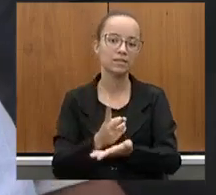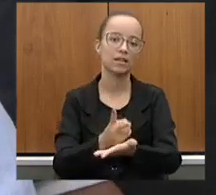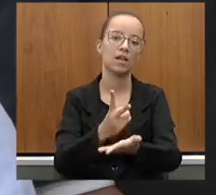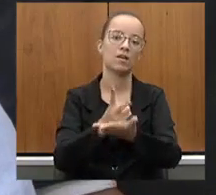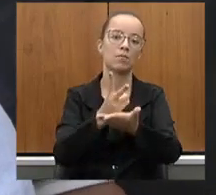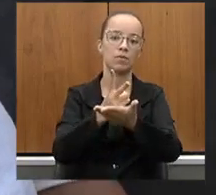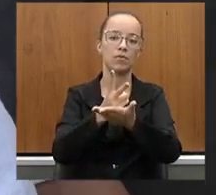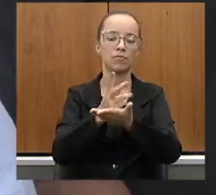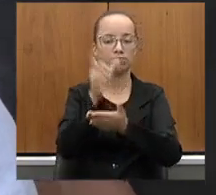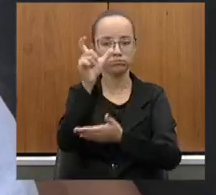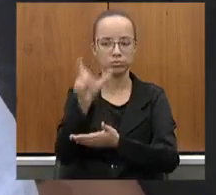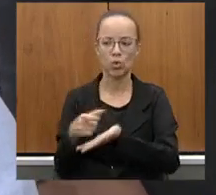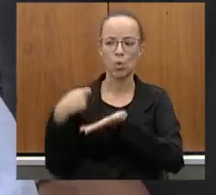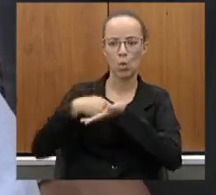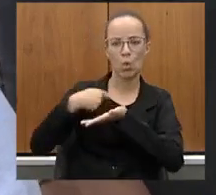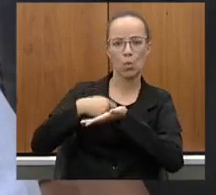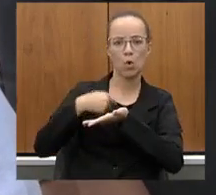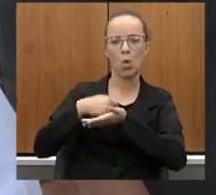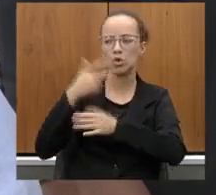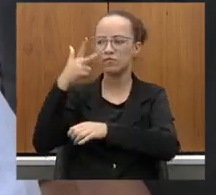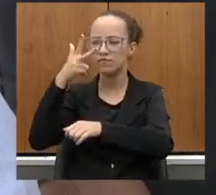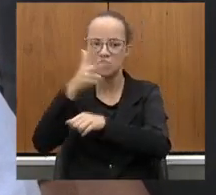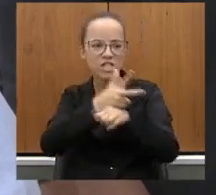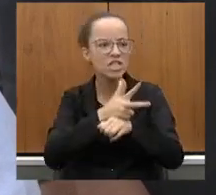inclusive, fazer muitos vídeos,